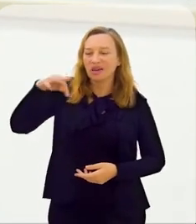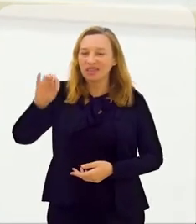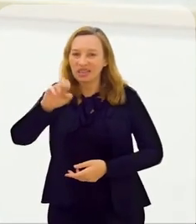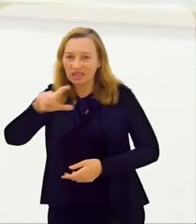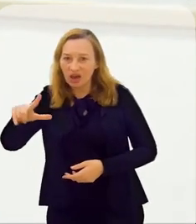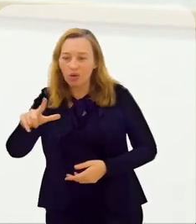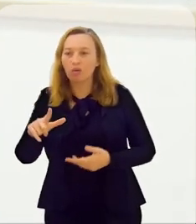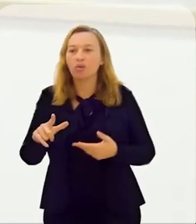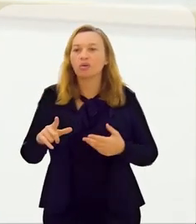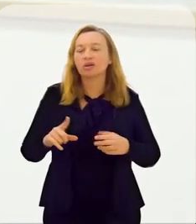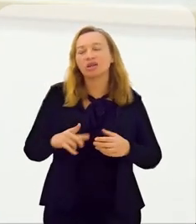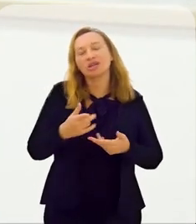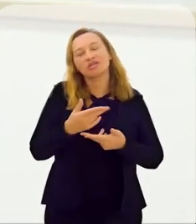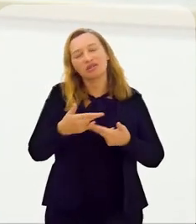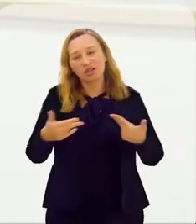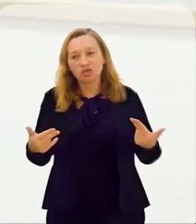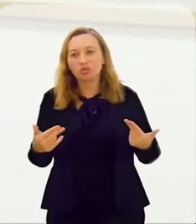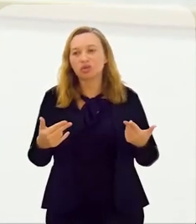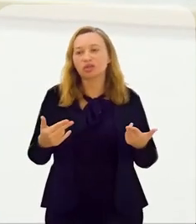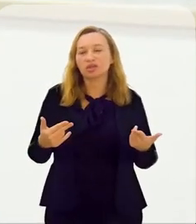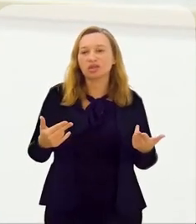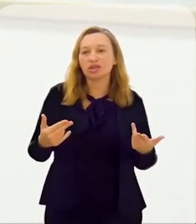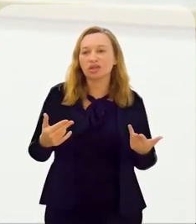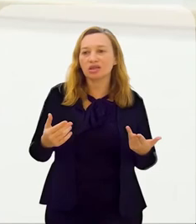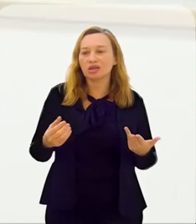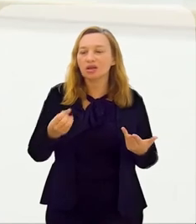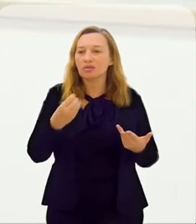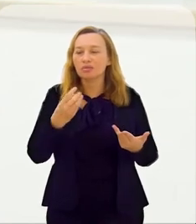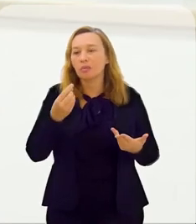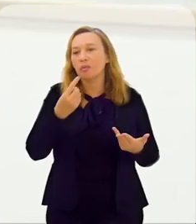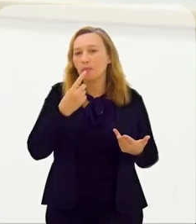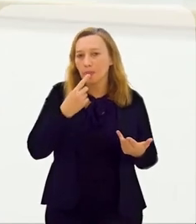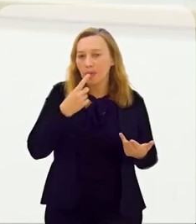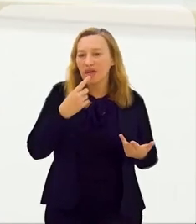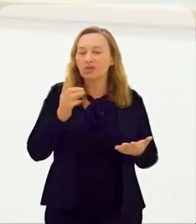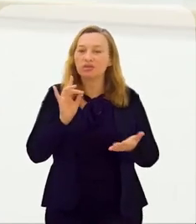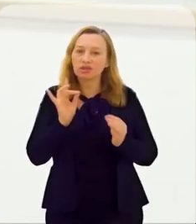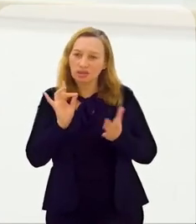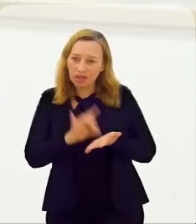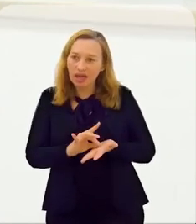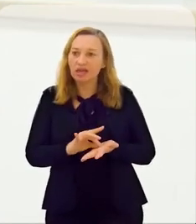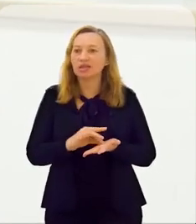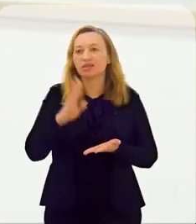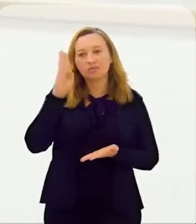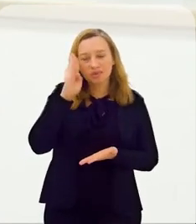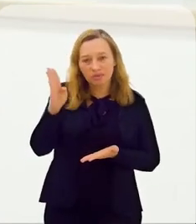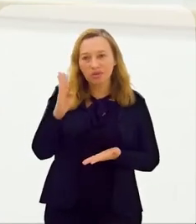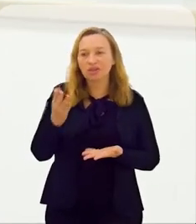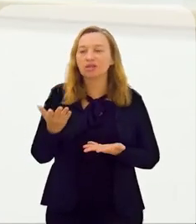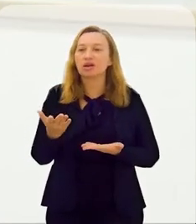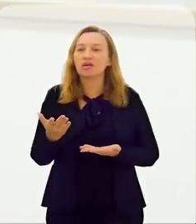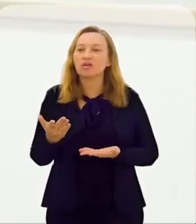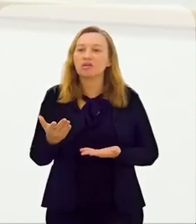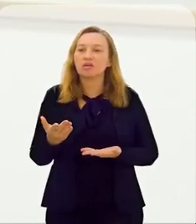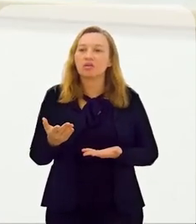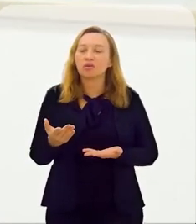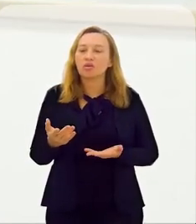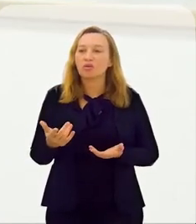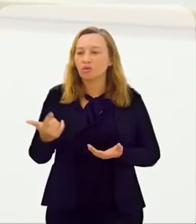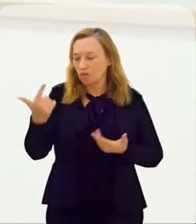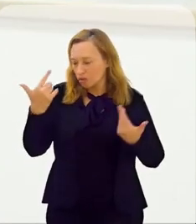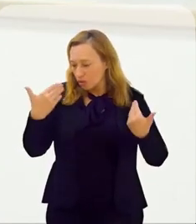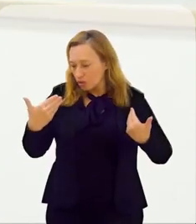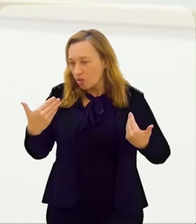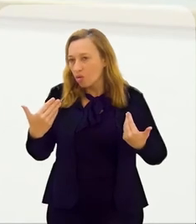Evidentemente, tem o lado artístico todo, mas muitas das coisas são bem perto da realidade, principalmente